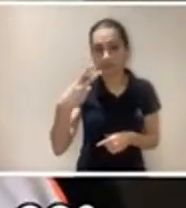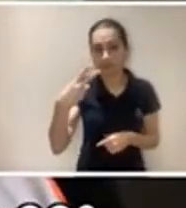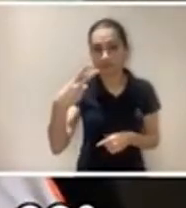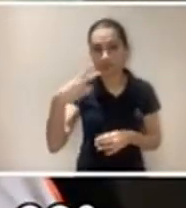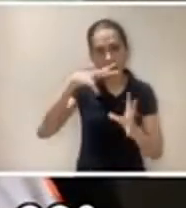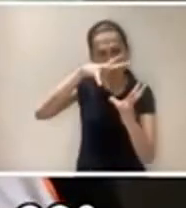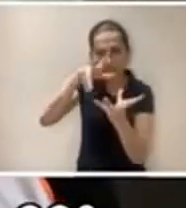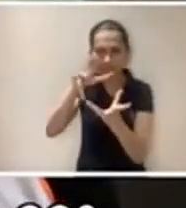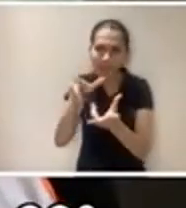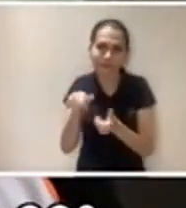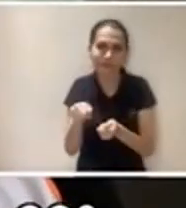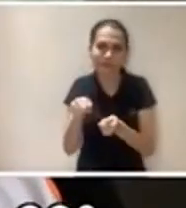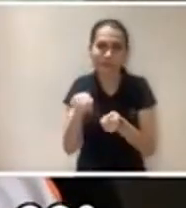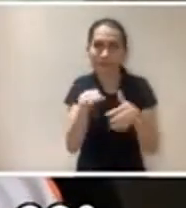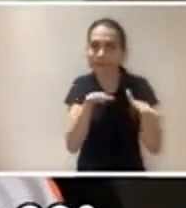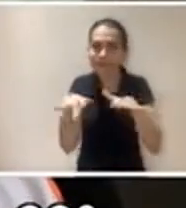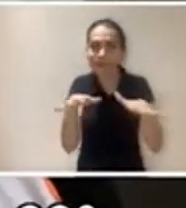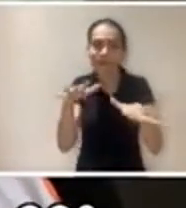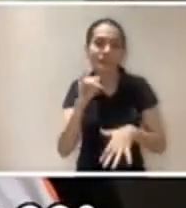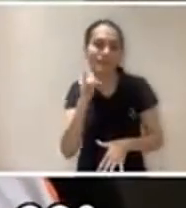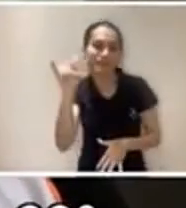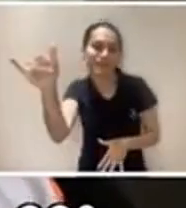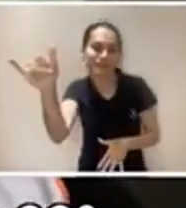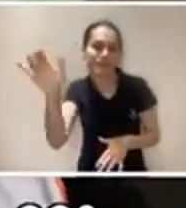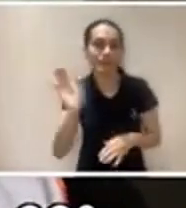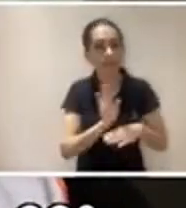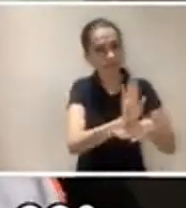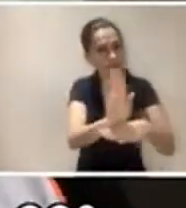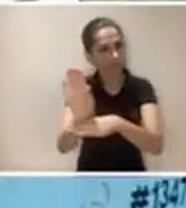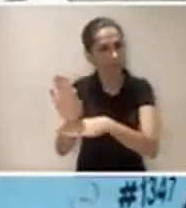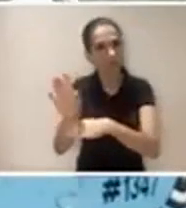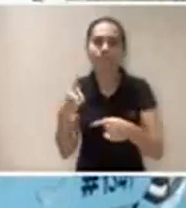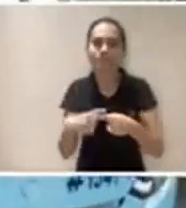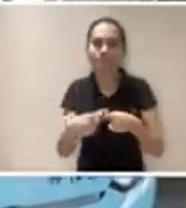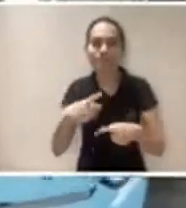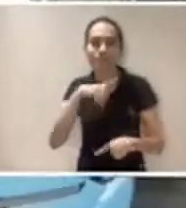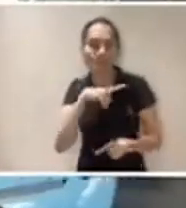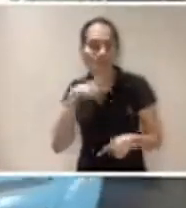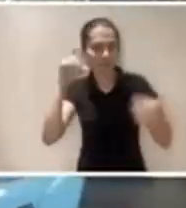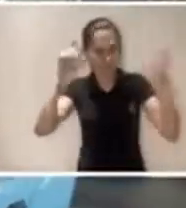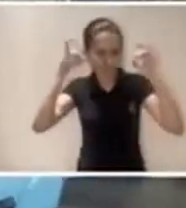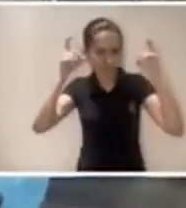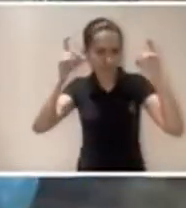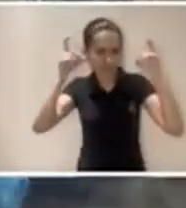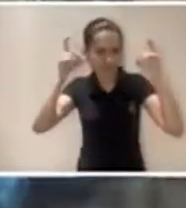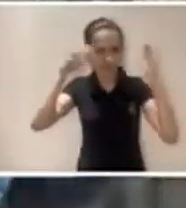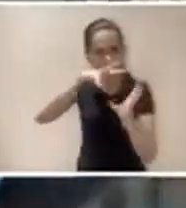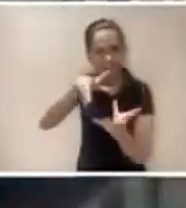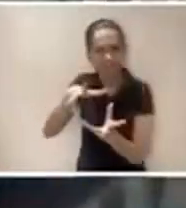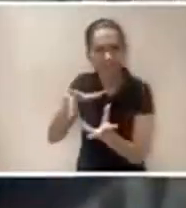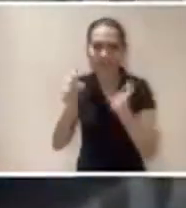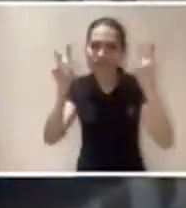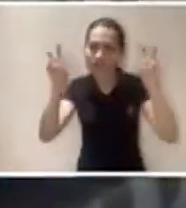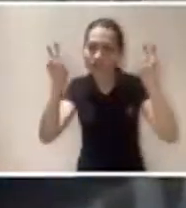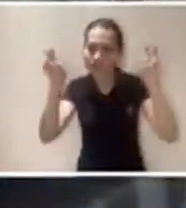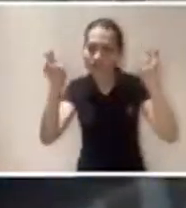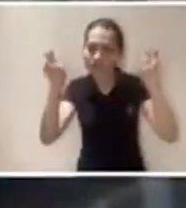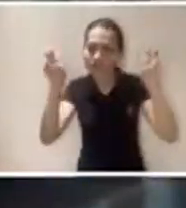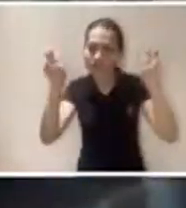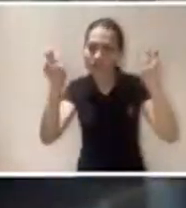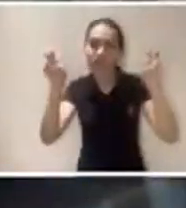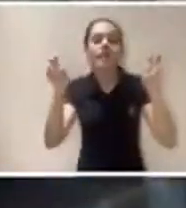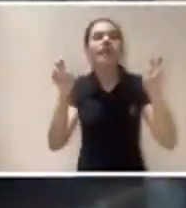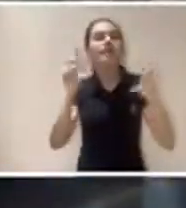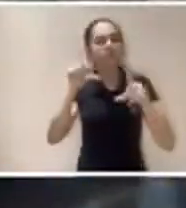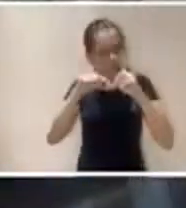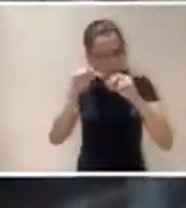traduzindo é redução de emissão de CO2, que é um gás de efeito global. É aí que a mobilidade elétrica entra, então